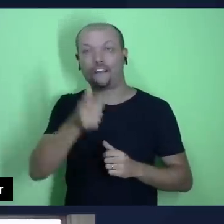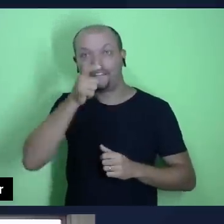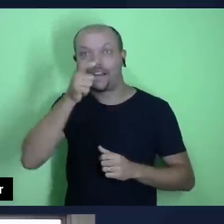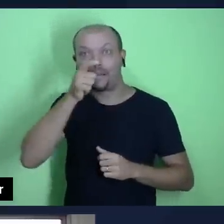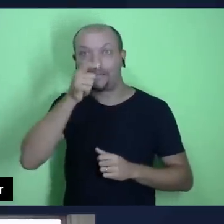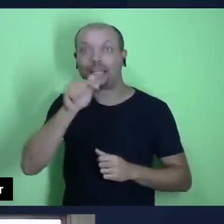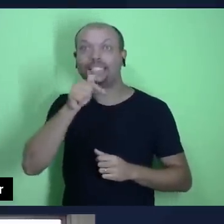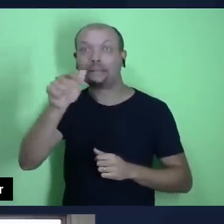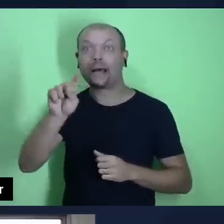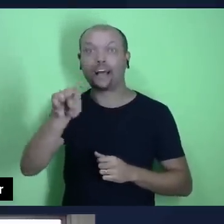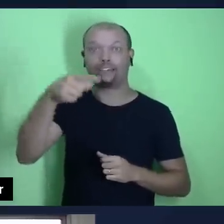semana que vem. Até lá.